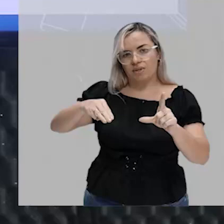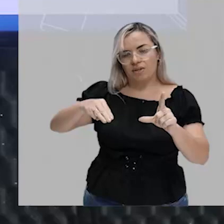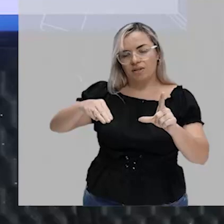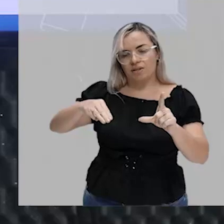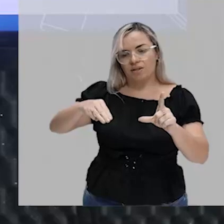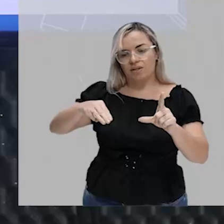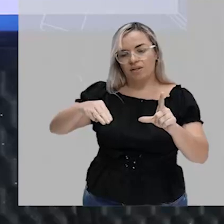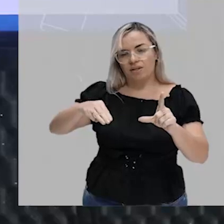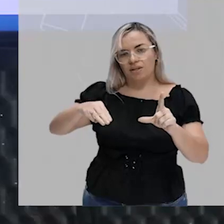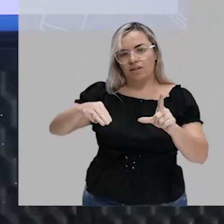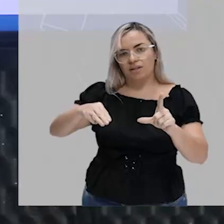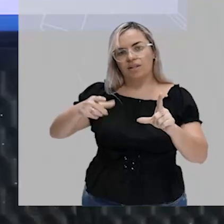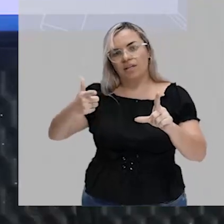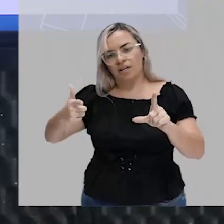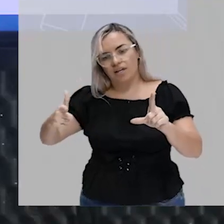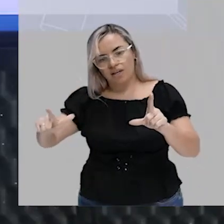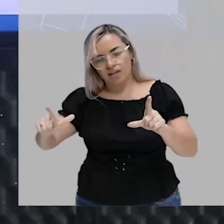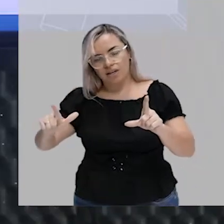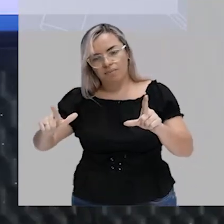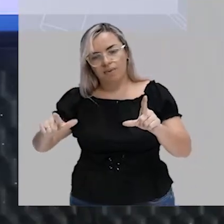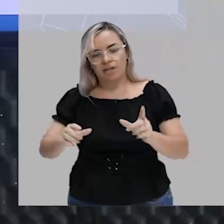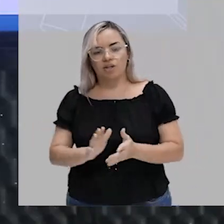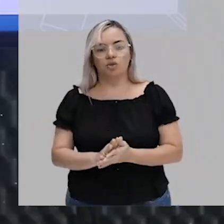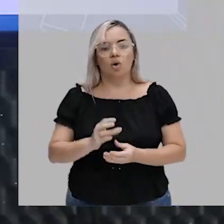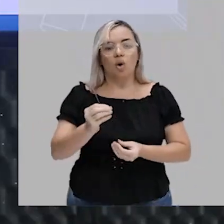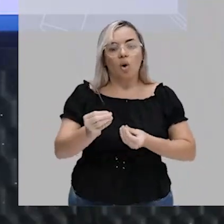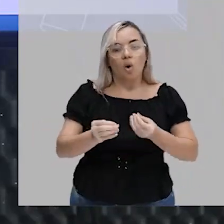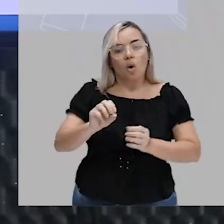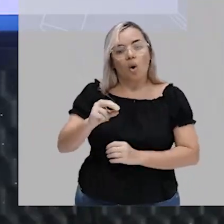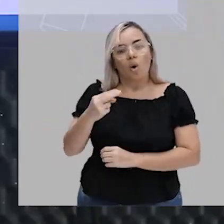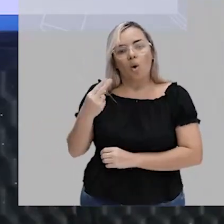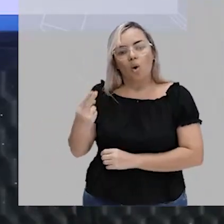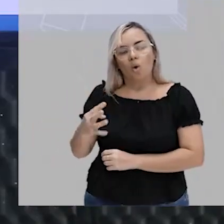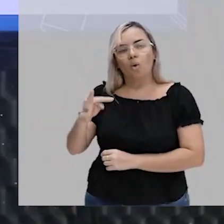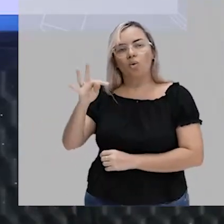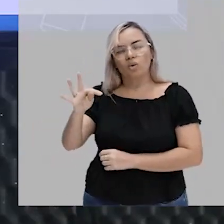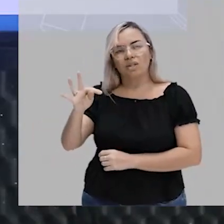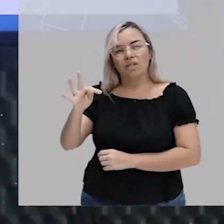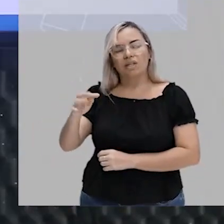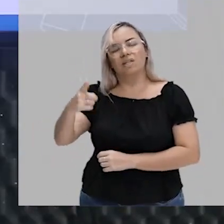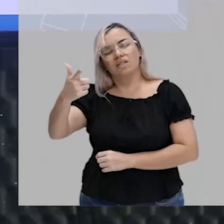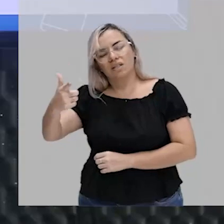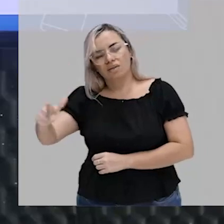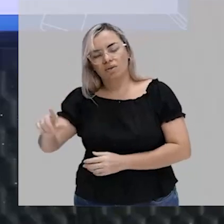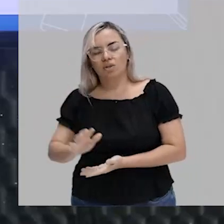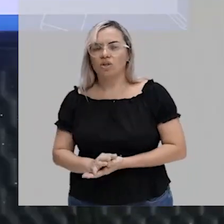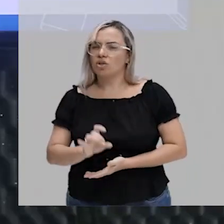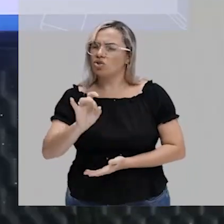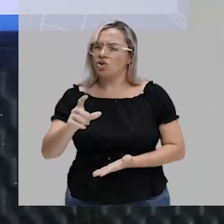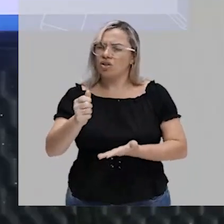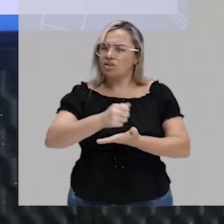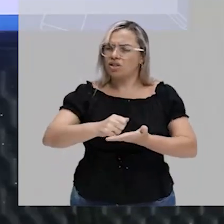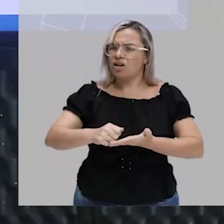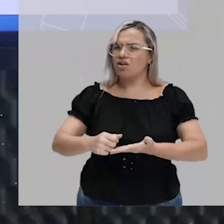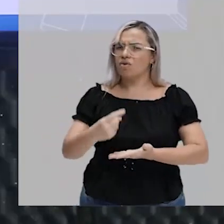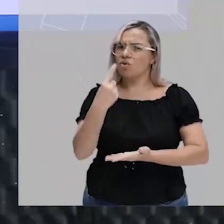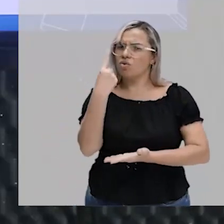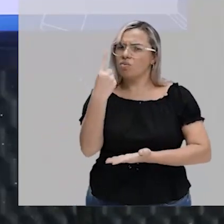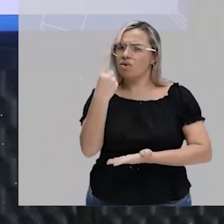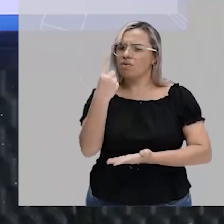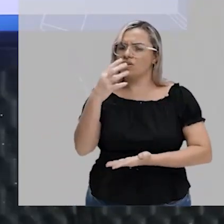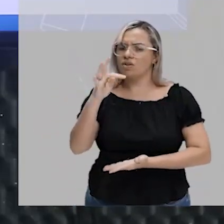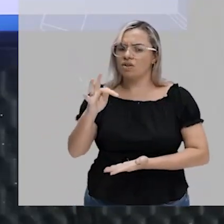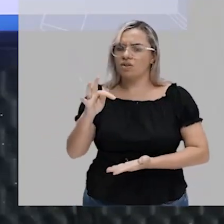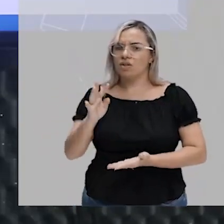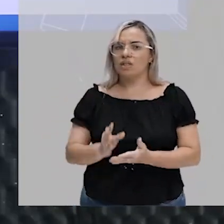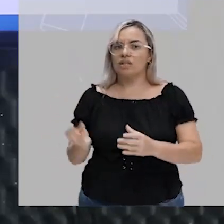no caso do A, né, a presença desses elementos, escreva, represente ele só de uma vez, tá? Para ficar mais legal, tá? E até, obviamente,